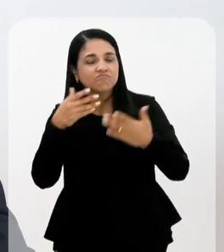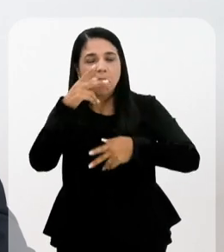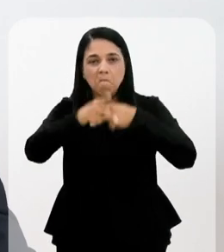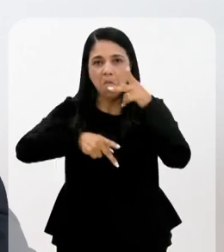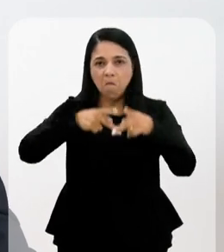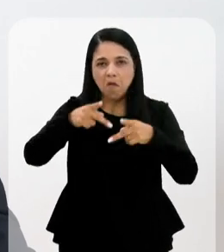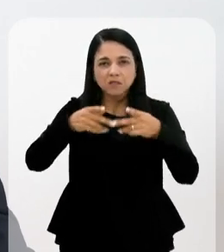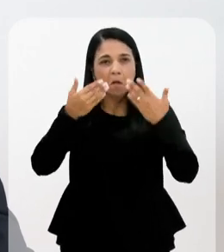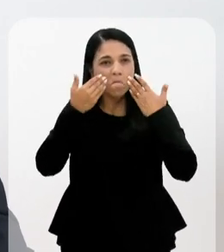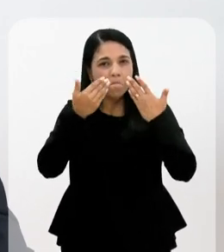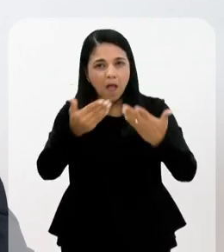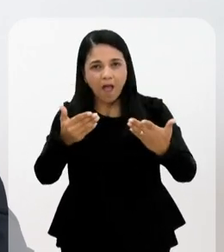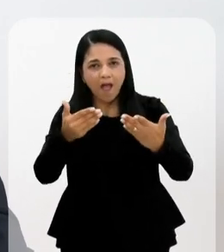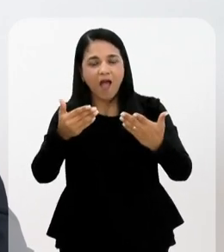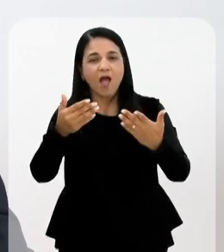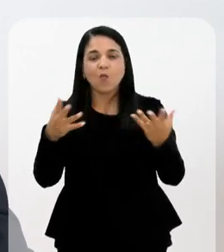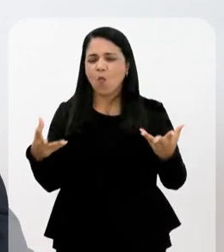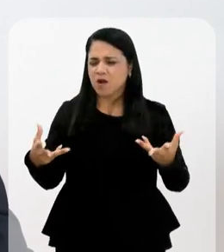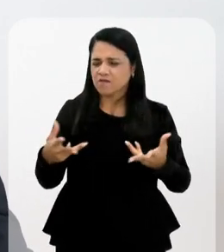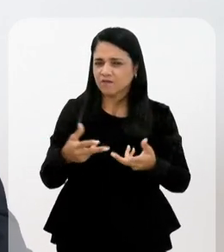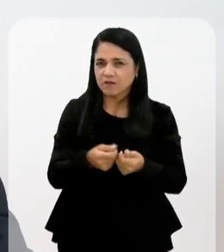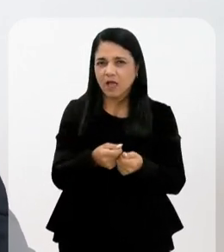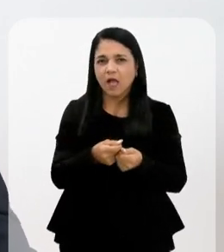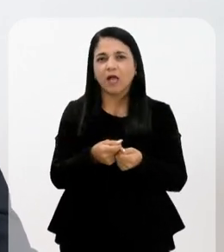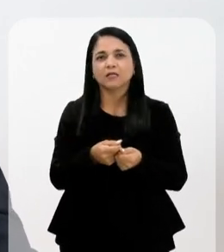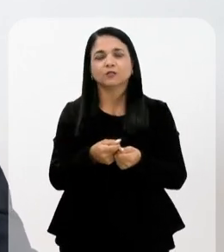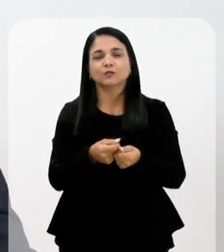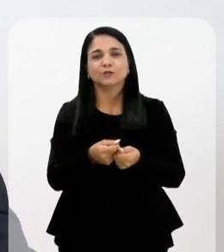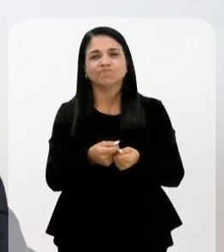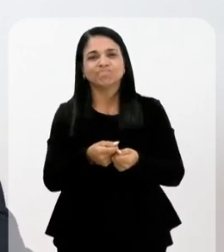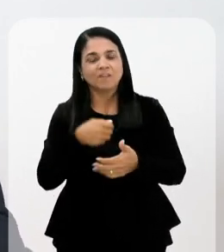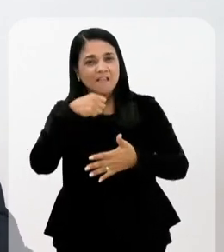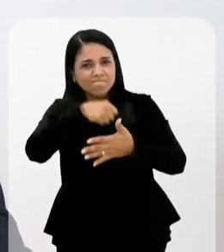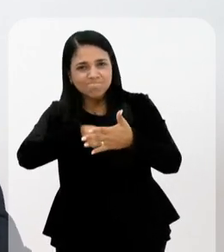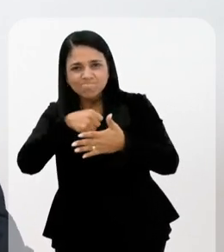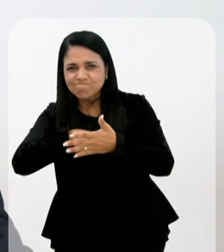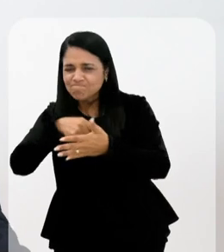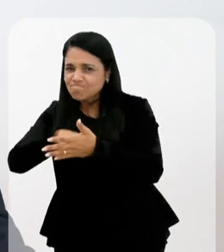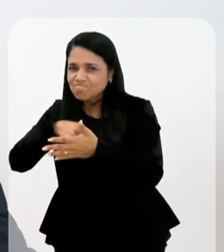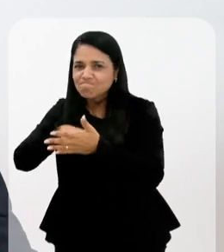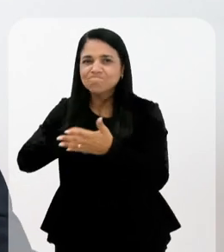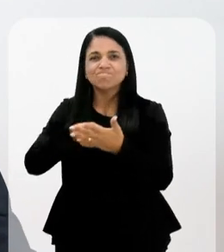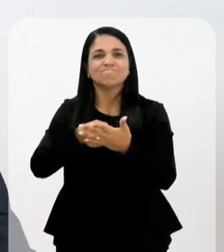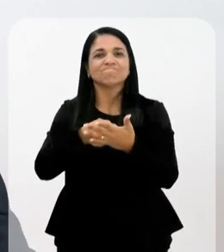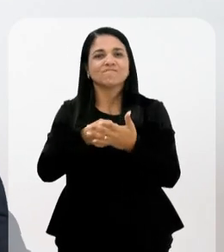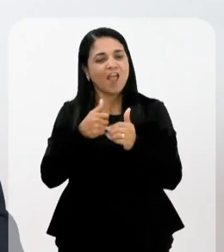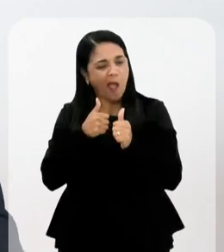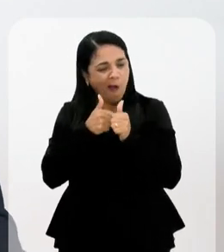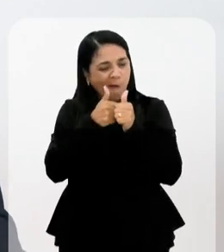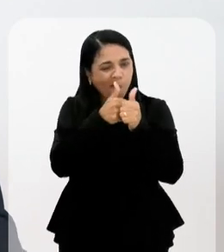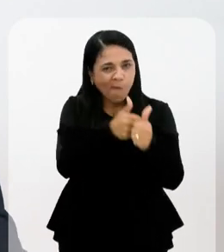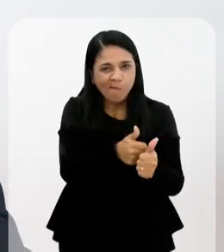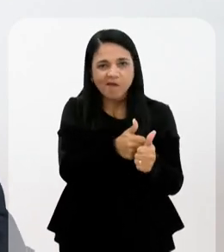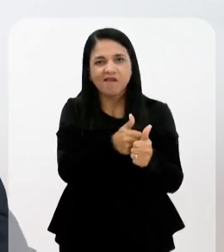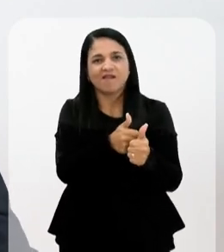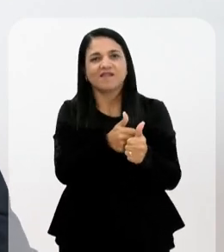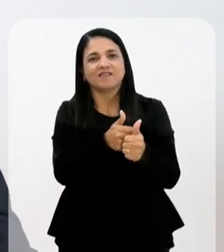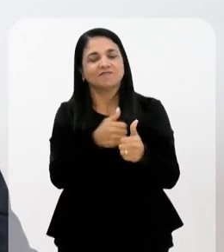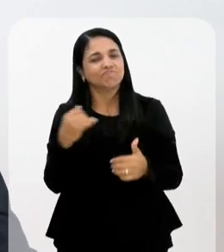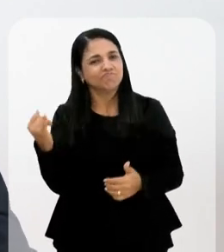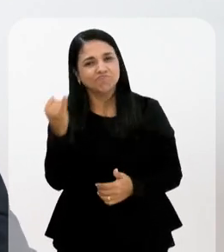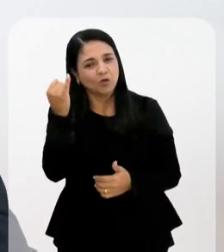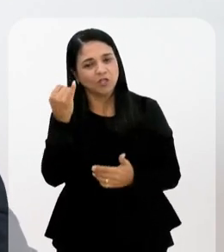falando com o seu público, que é um público extremamente qualificado, um público extremamente guerreiro, né? E que te